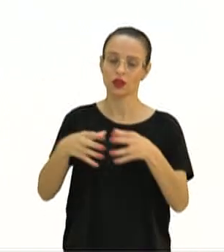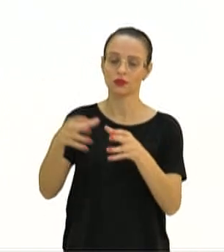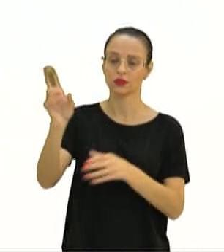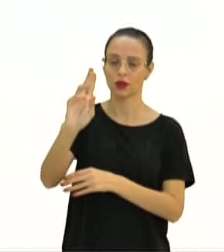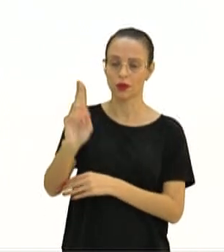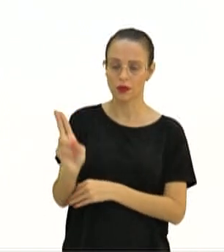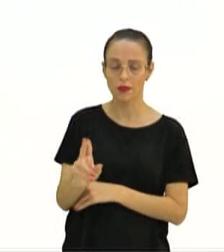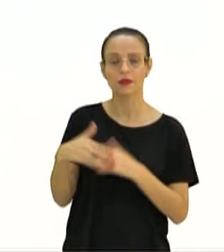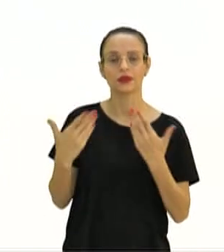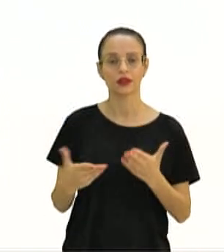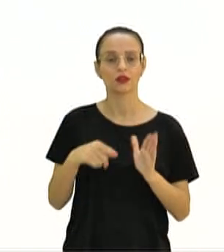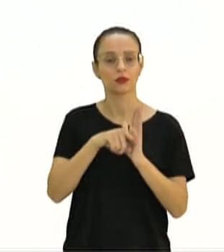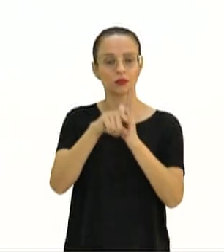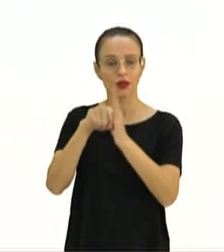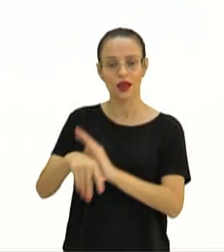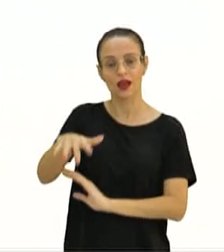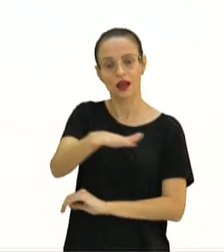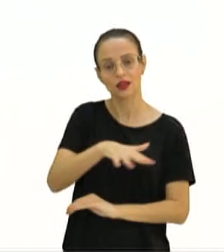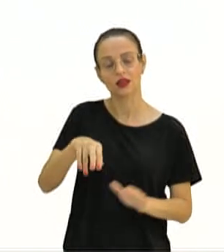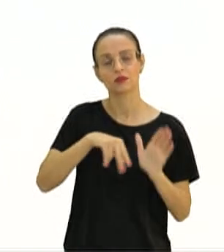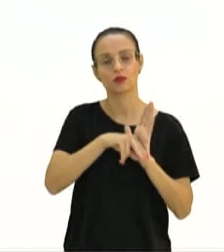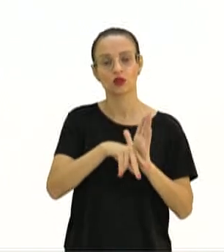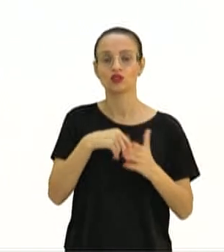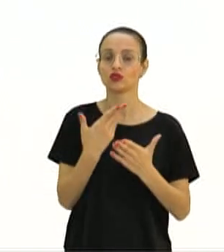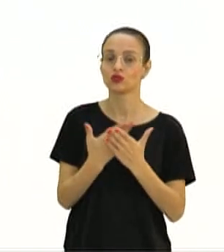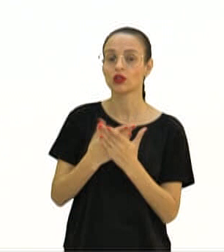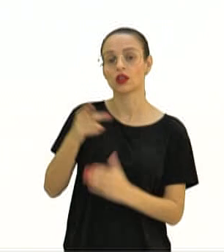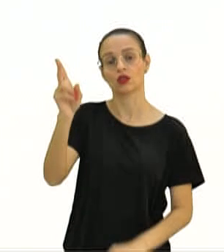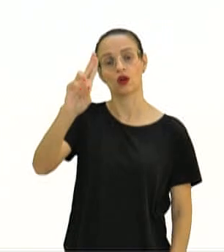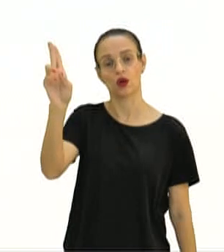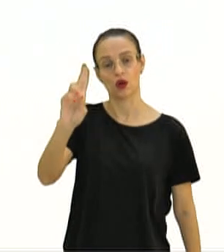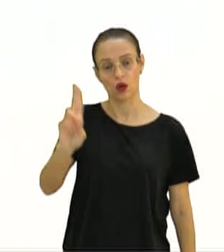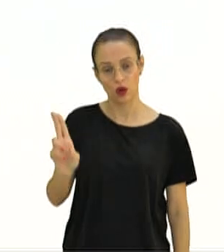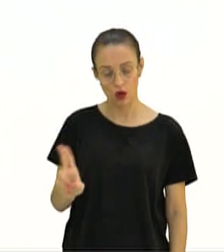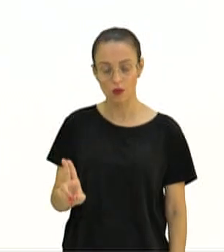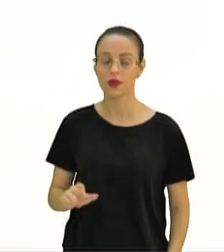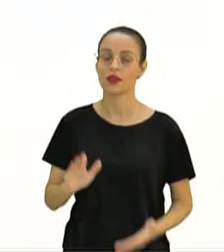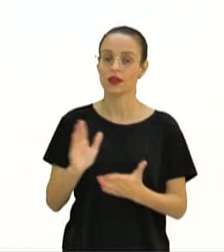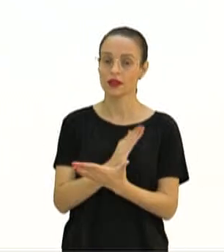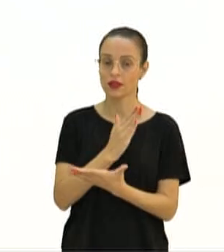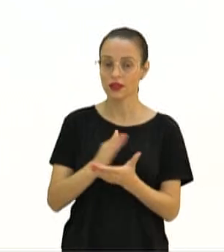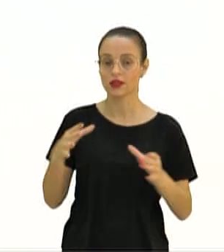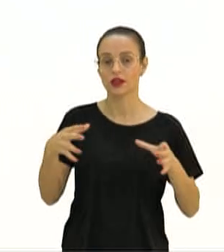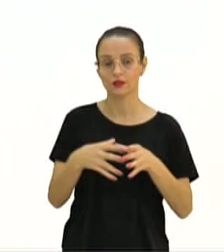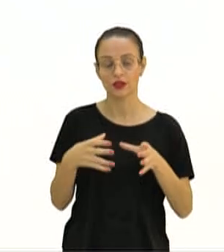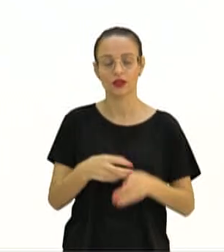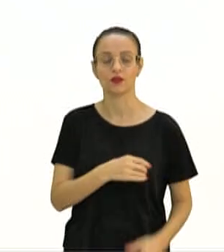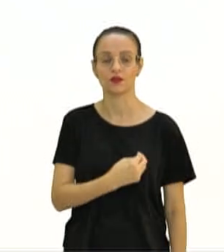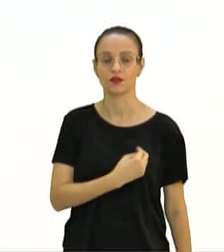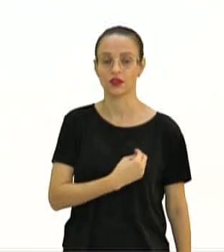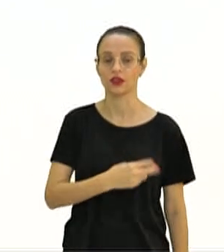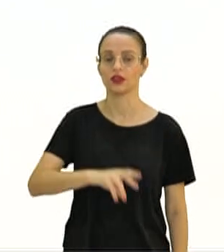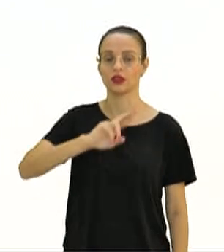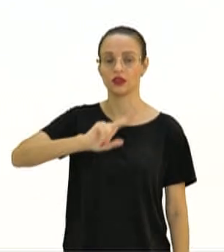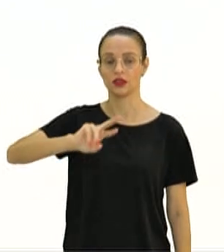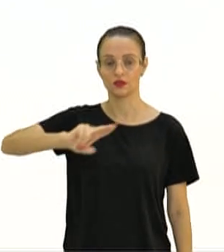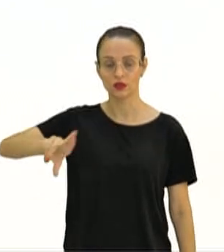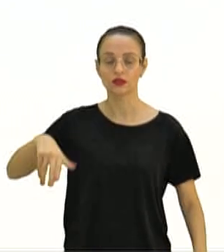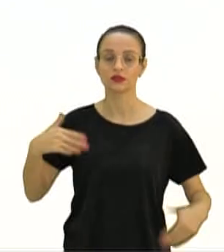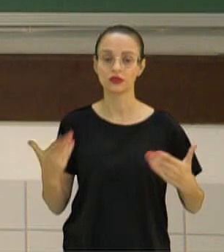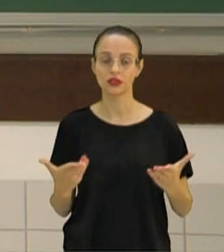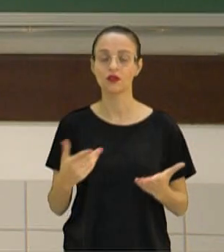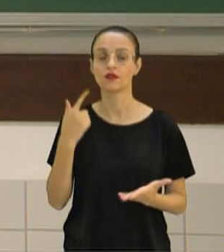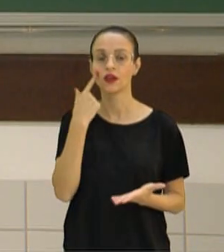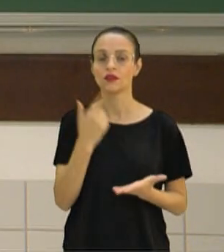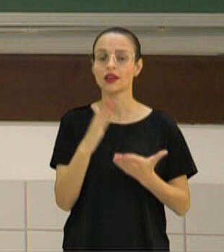Então, a taxonomia é a área da biologia que estuda a nomenclatura, a classificação dos seres vivos. Então, nós vamos trabalhar as